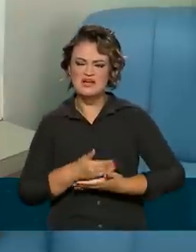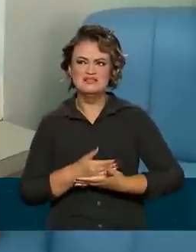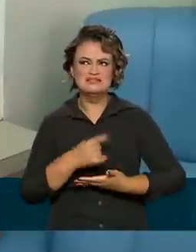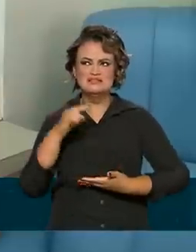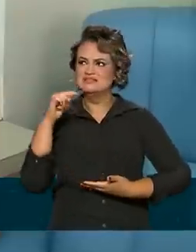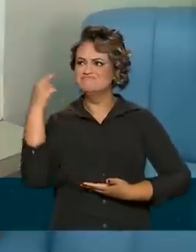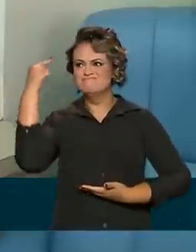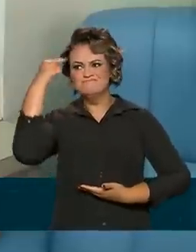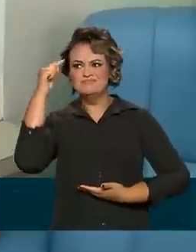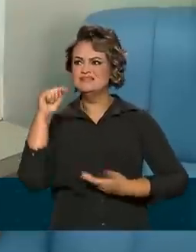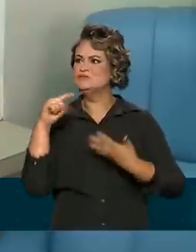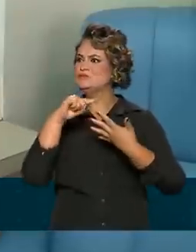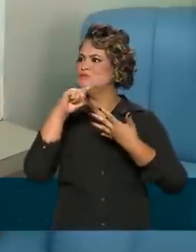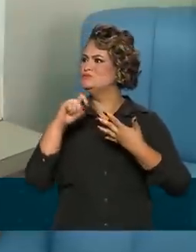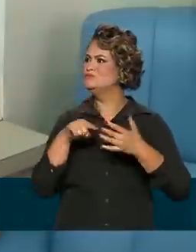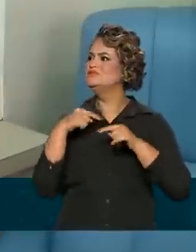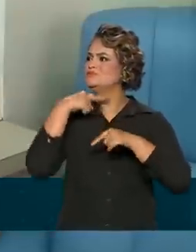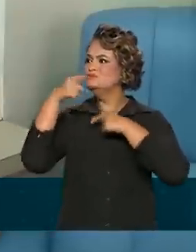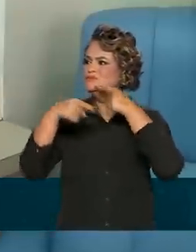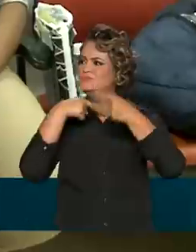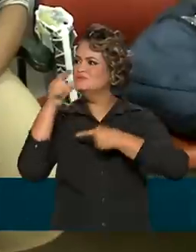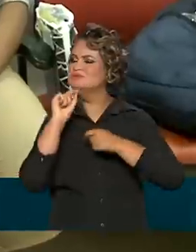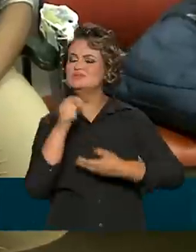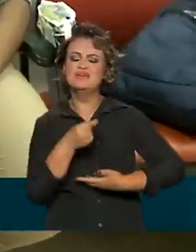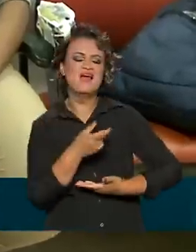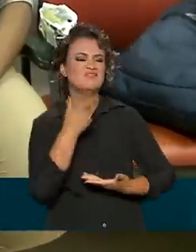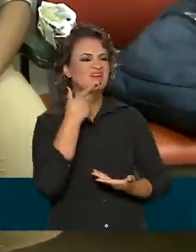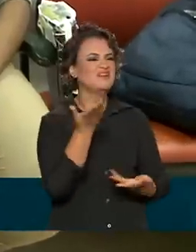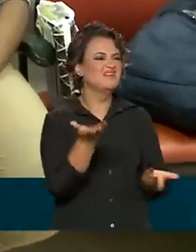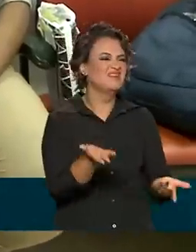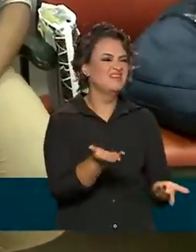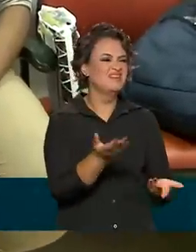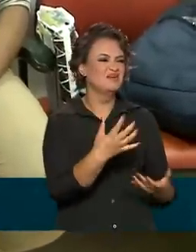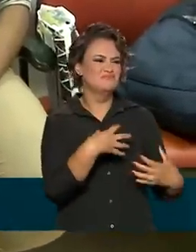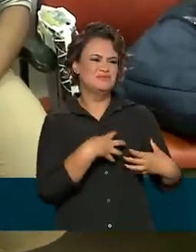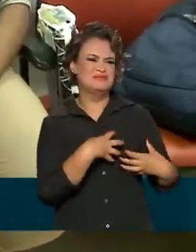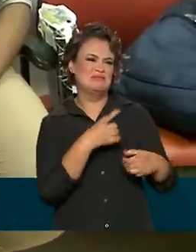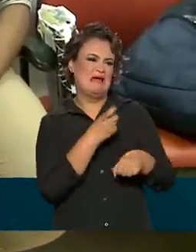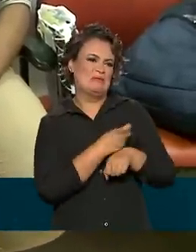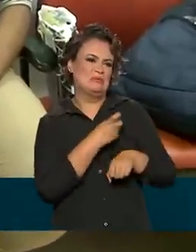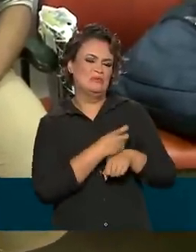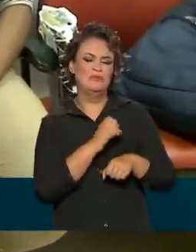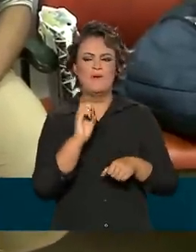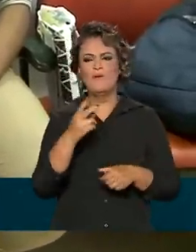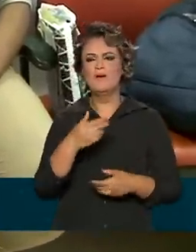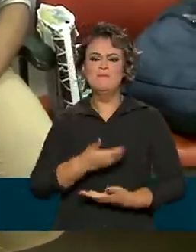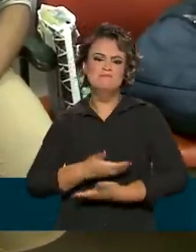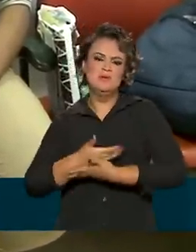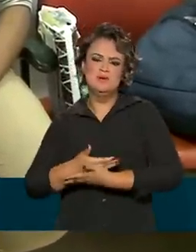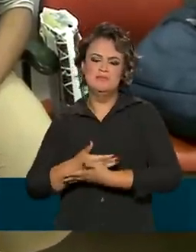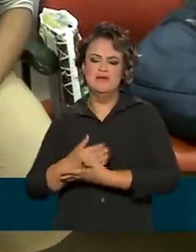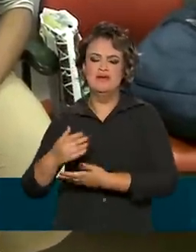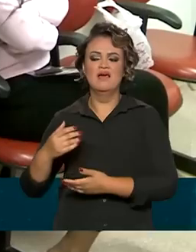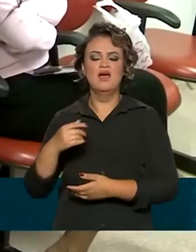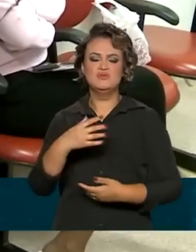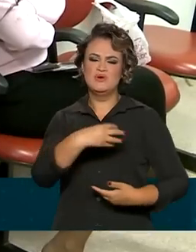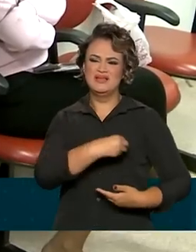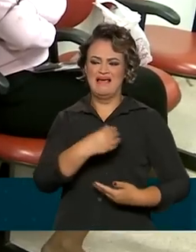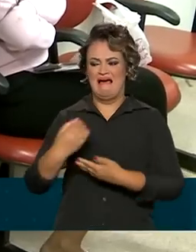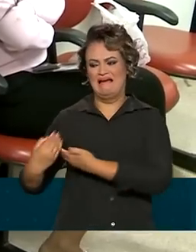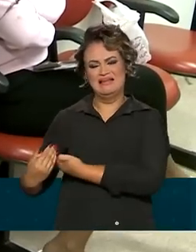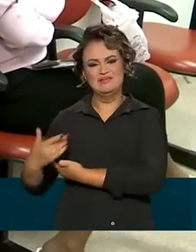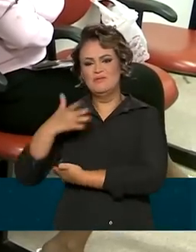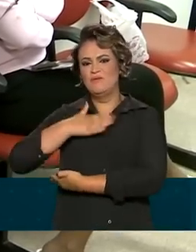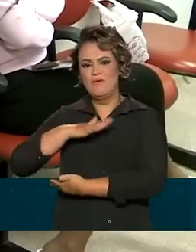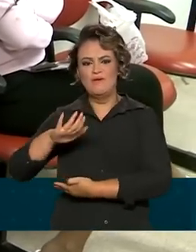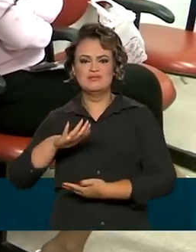dúvidas, ou vê essa mulher falando e, meu seio está empedrado, ou meu bebê só gosta de um seio, não gosta de outro. Estou com